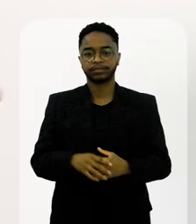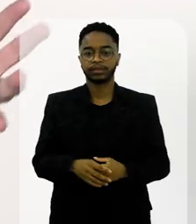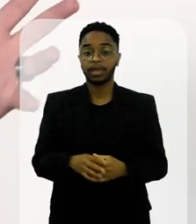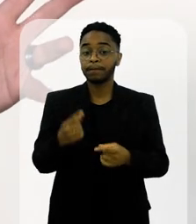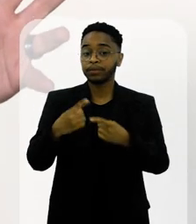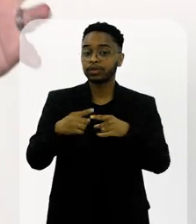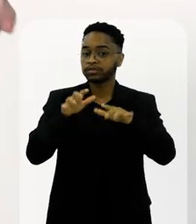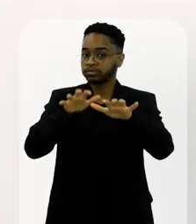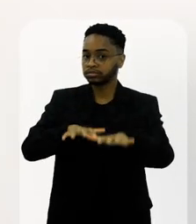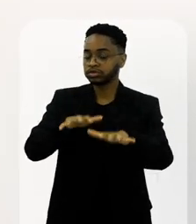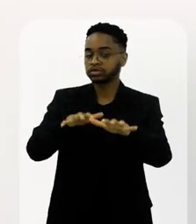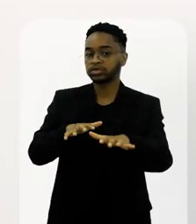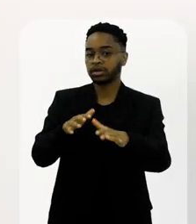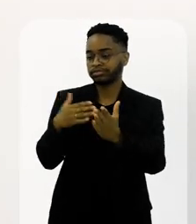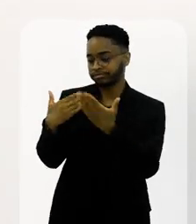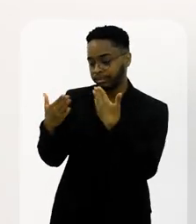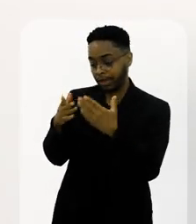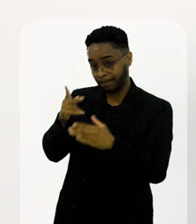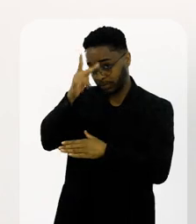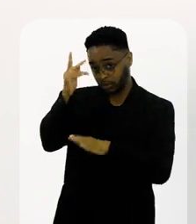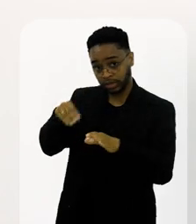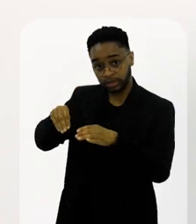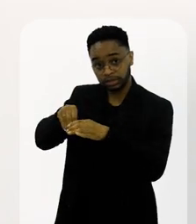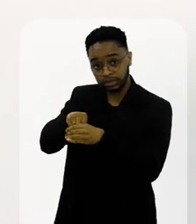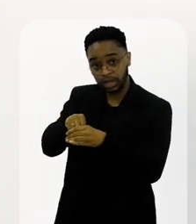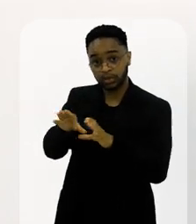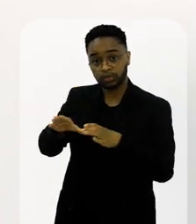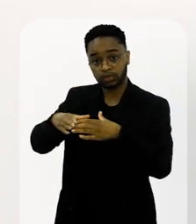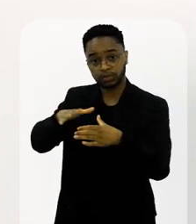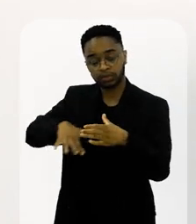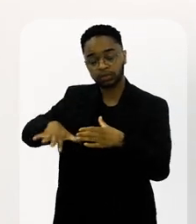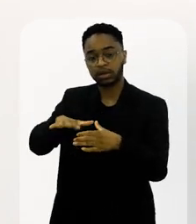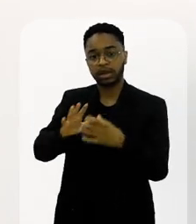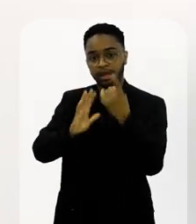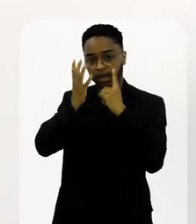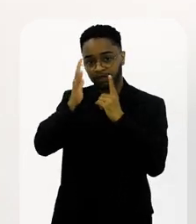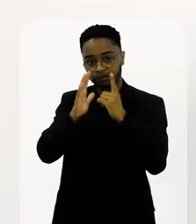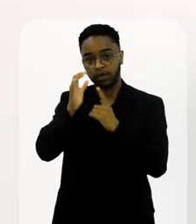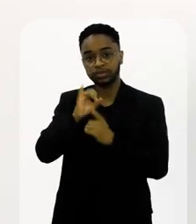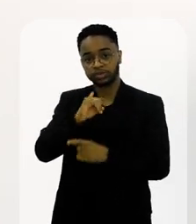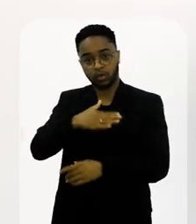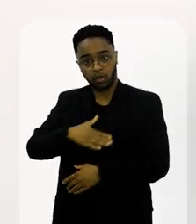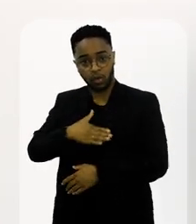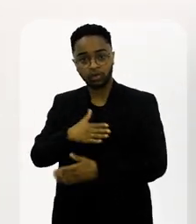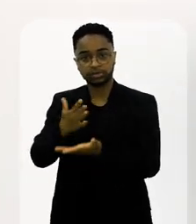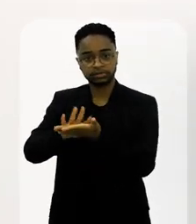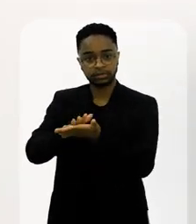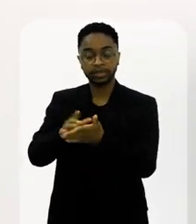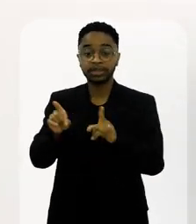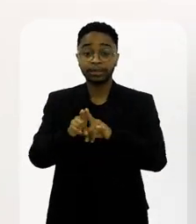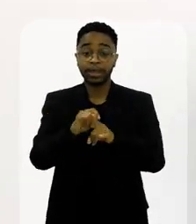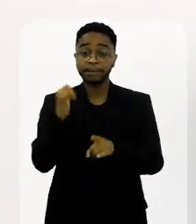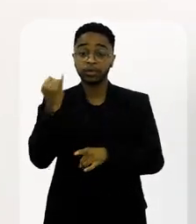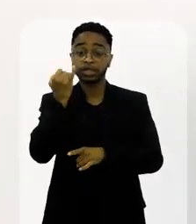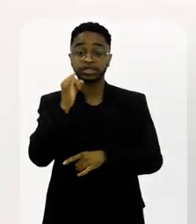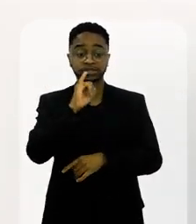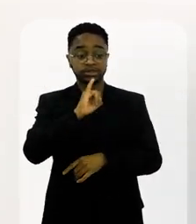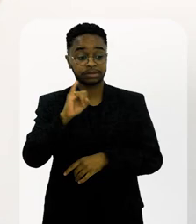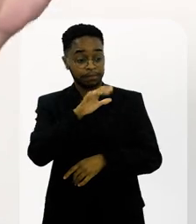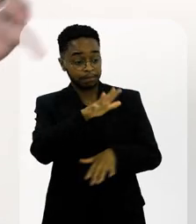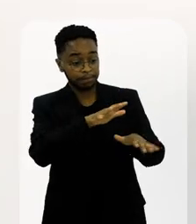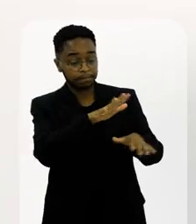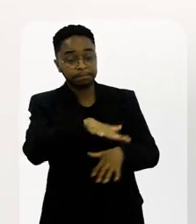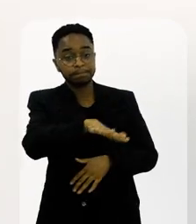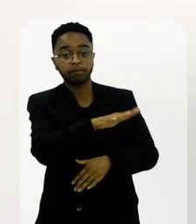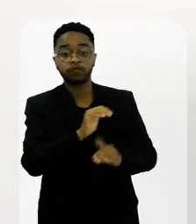Foi um desfile que dialogou com quem está dentro, então é um desfile muito forte para quem gosta de samba e um desfile muito importante para quem está